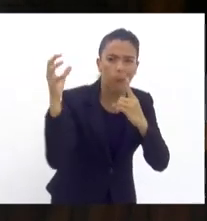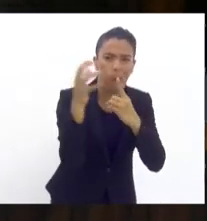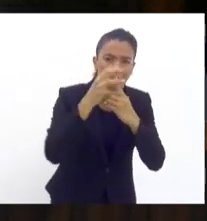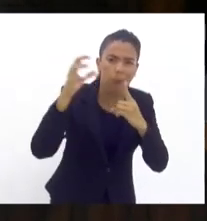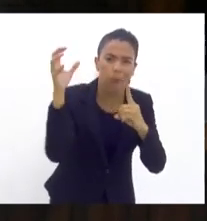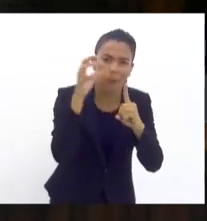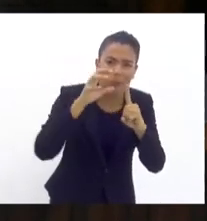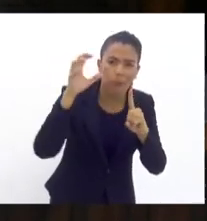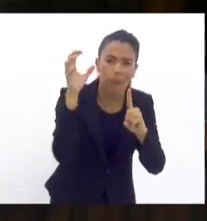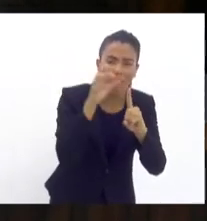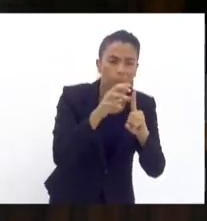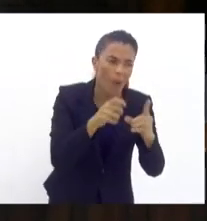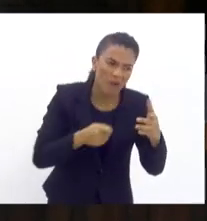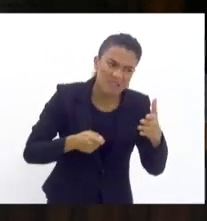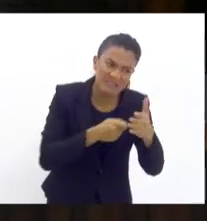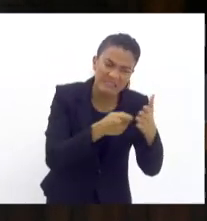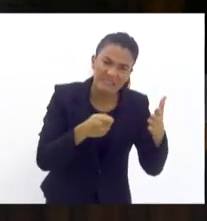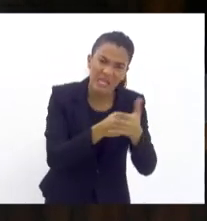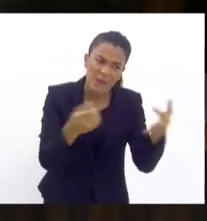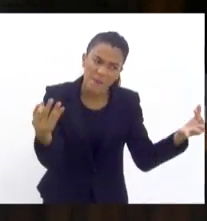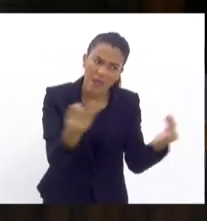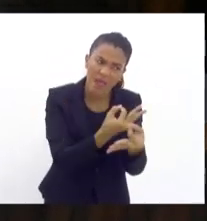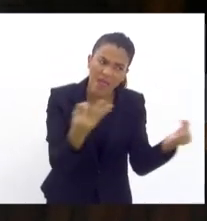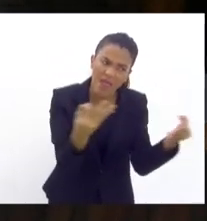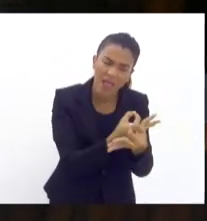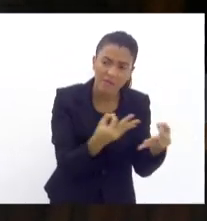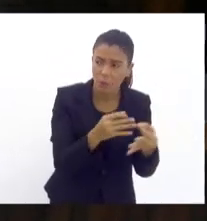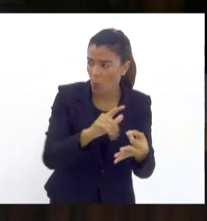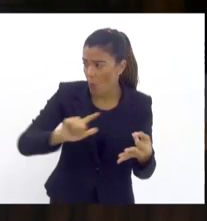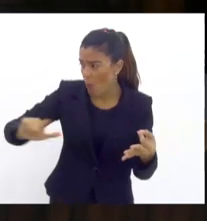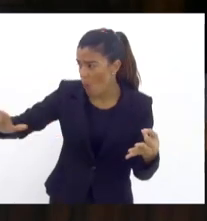Exigem do policial uma perfeição que ninguém tem.